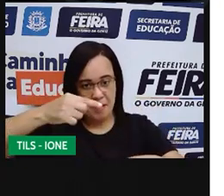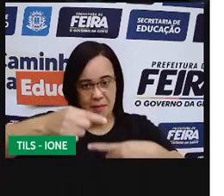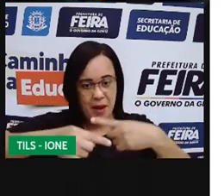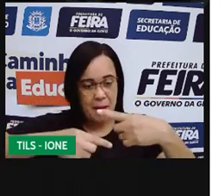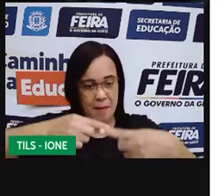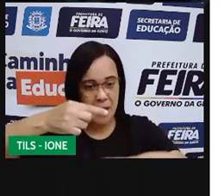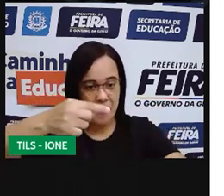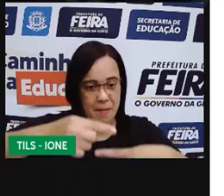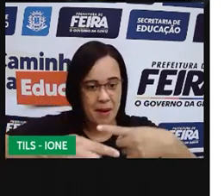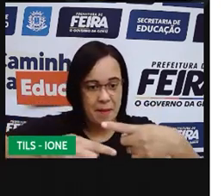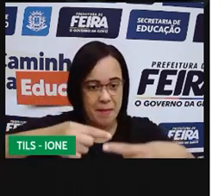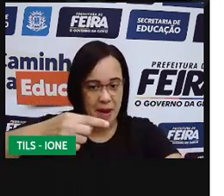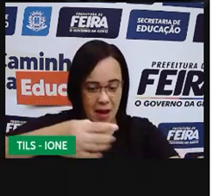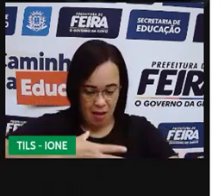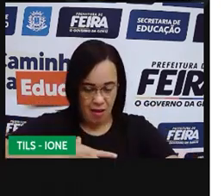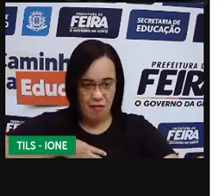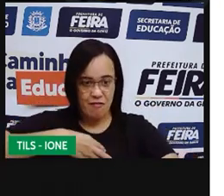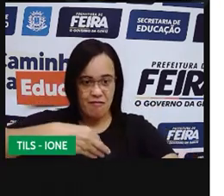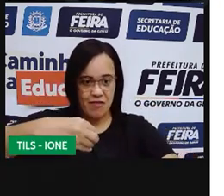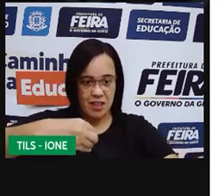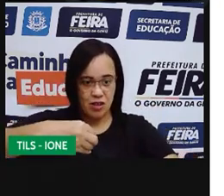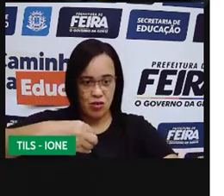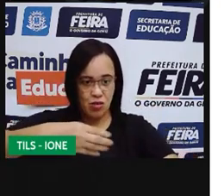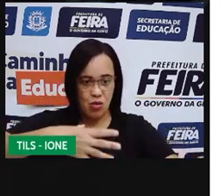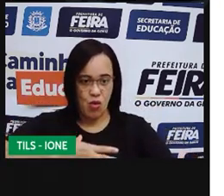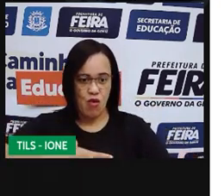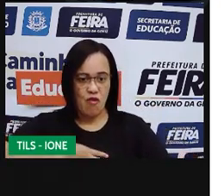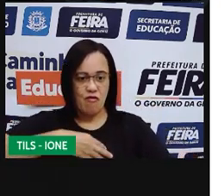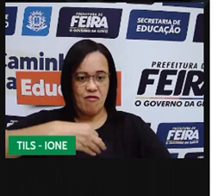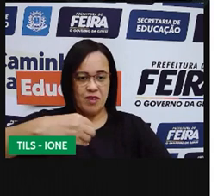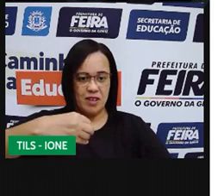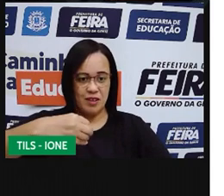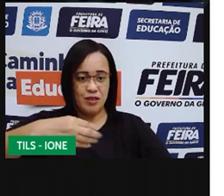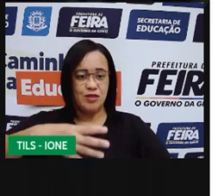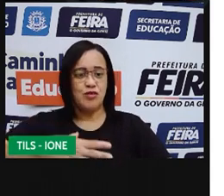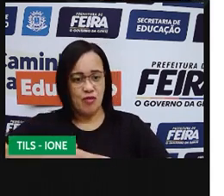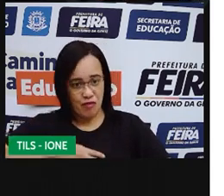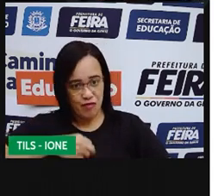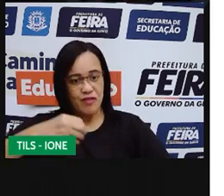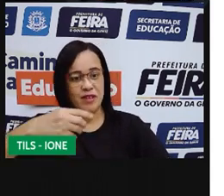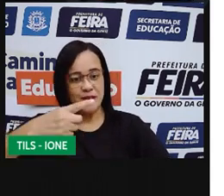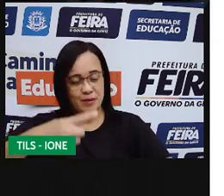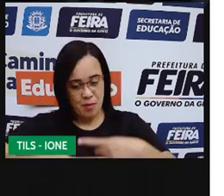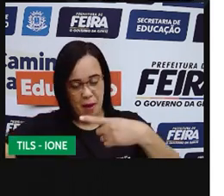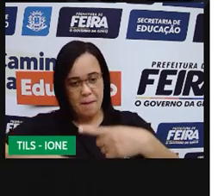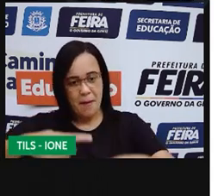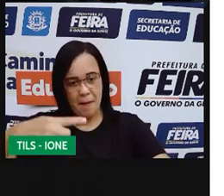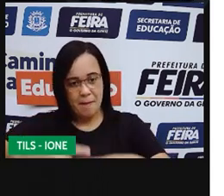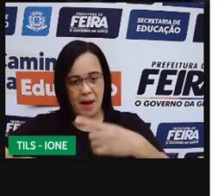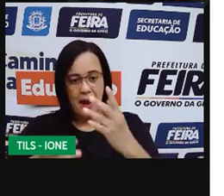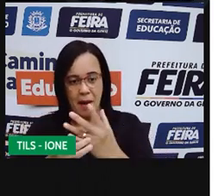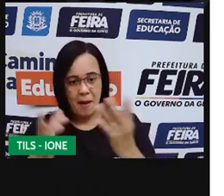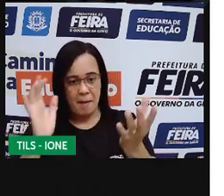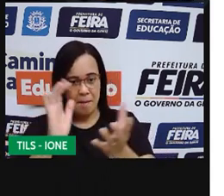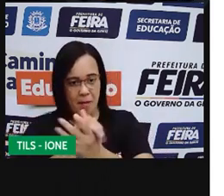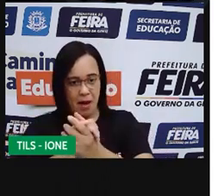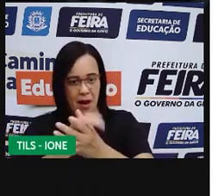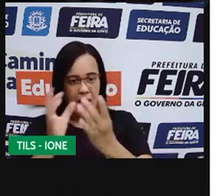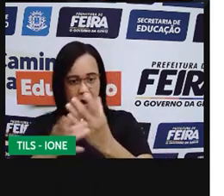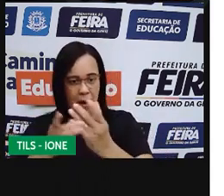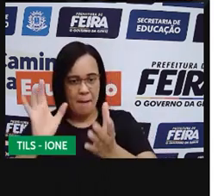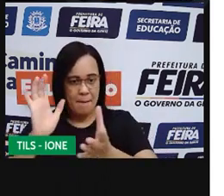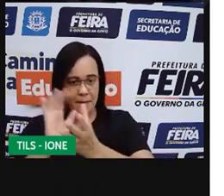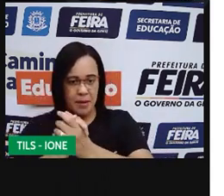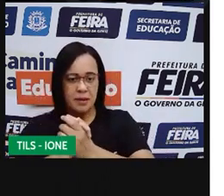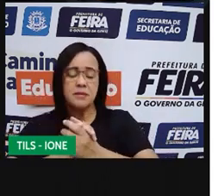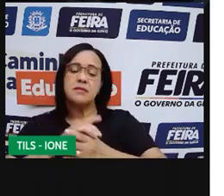E esses filhos formaram casais com outras pessoas, com membros de outras famílias,